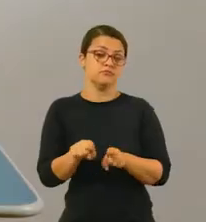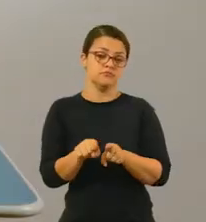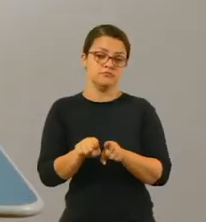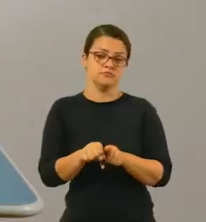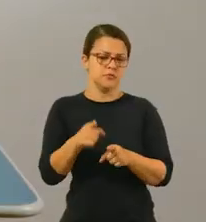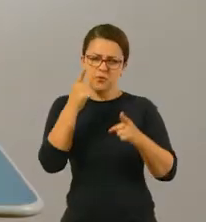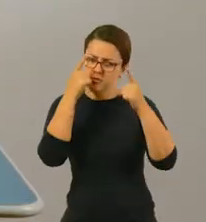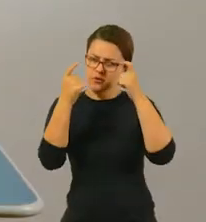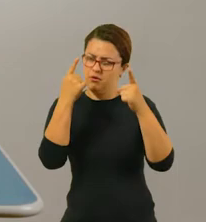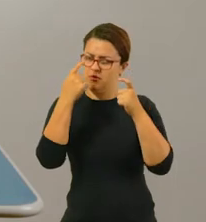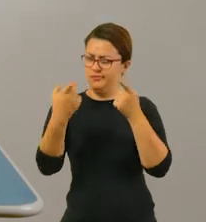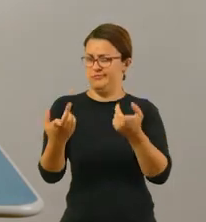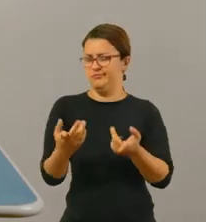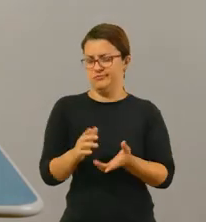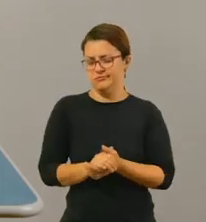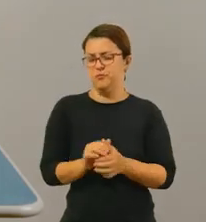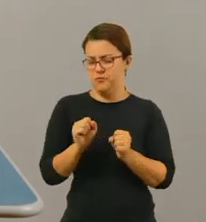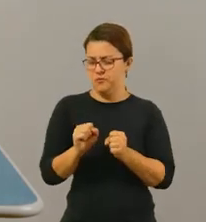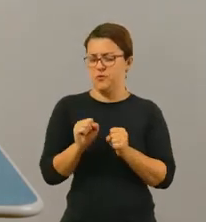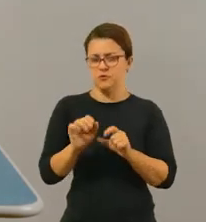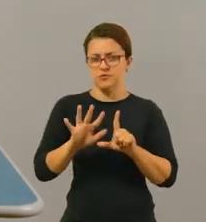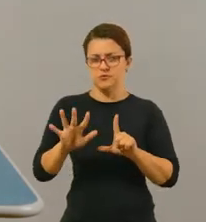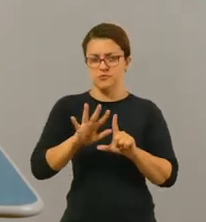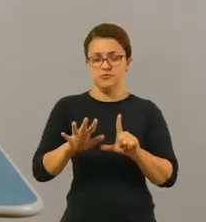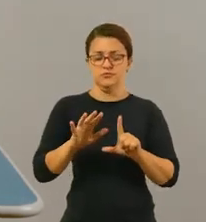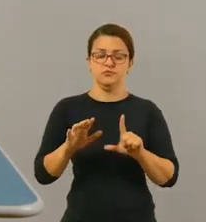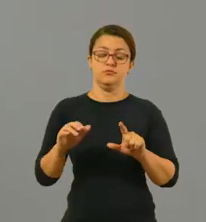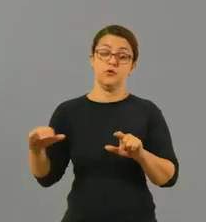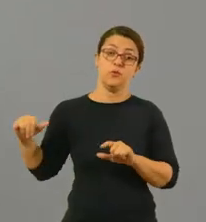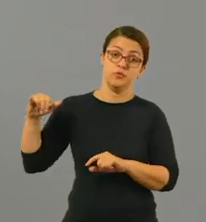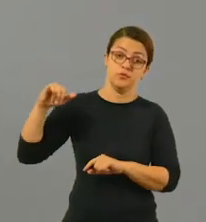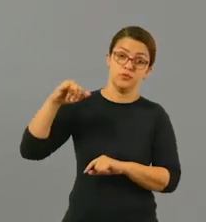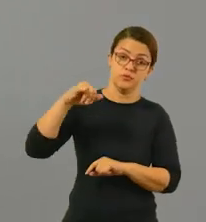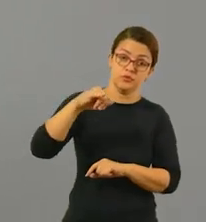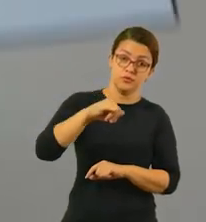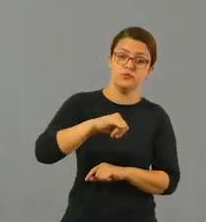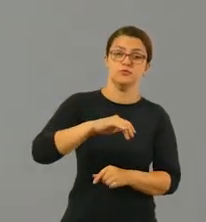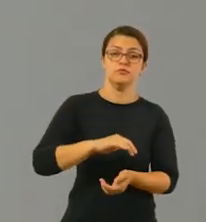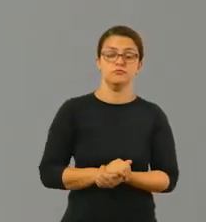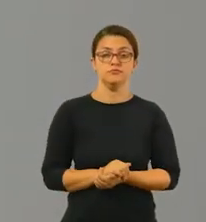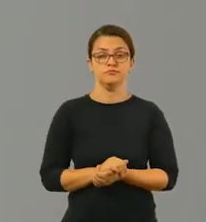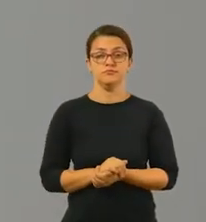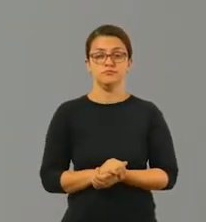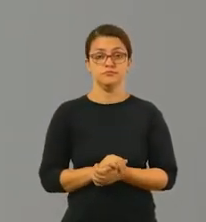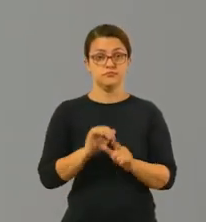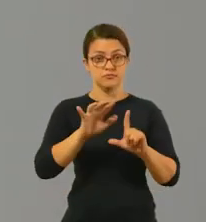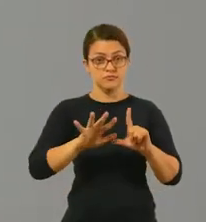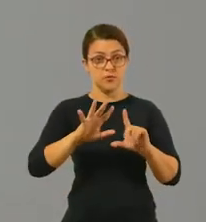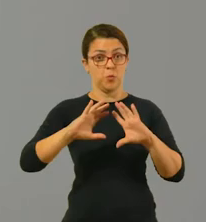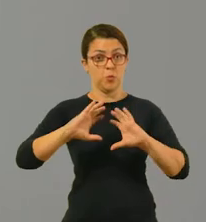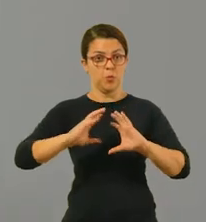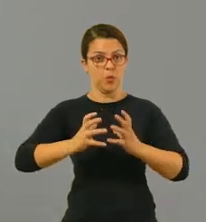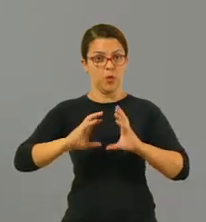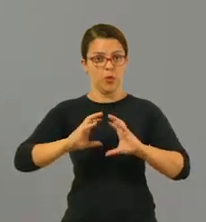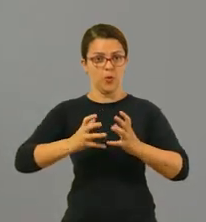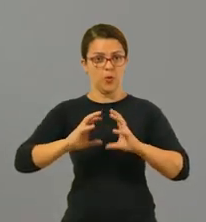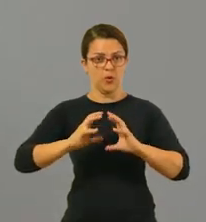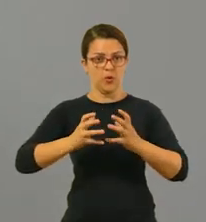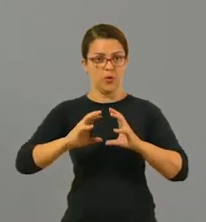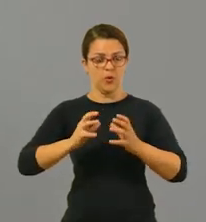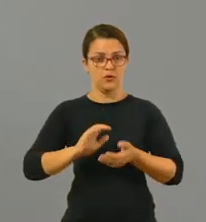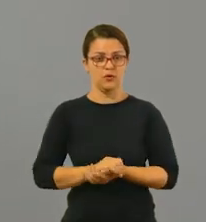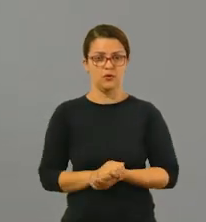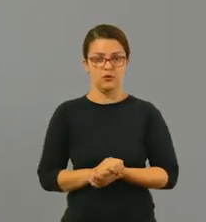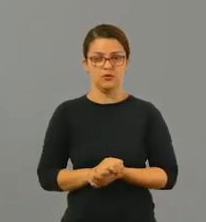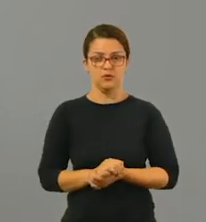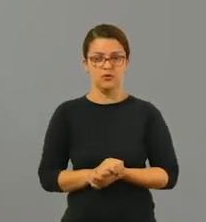Outro também que vocês podem... é tudo ideia, você pode também procurar outras, tá? Um avião ou também uma bola